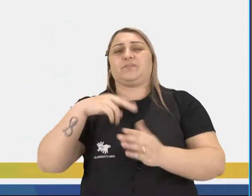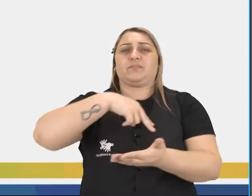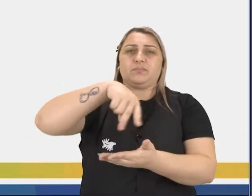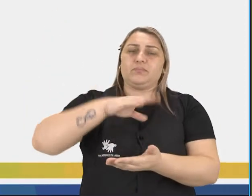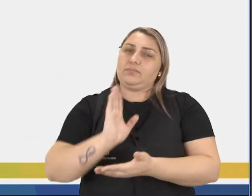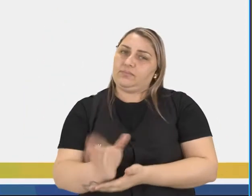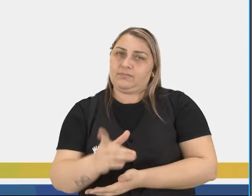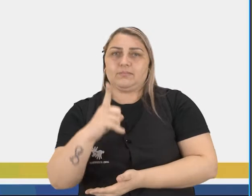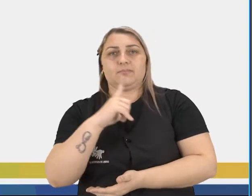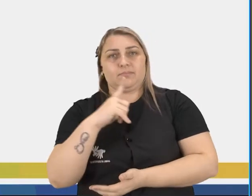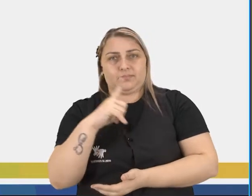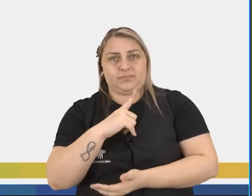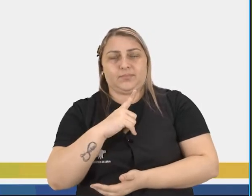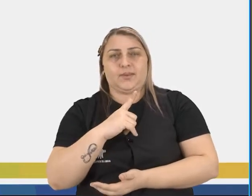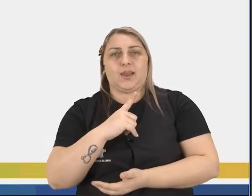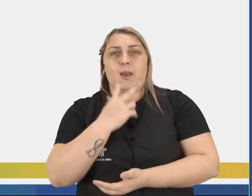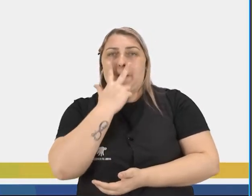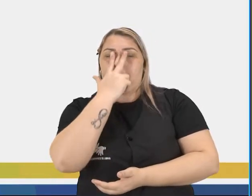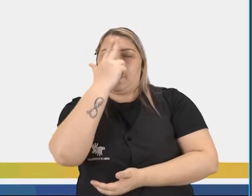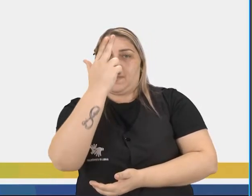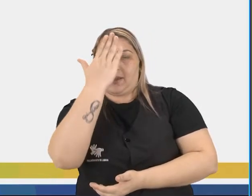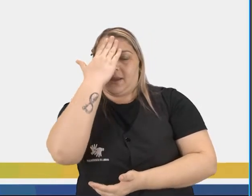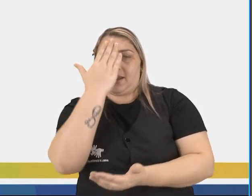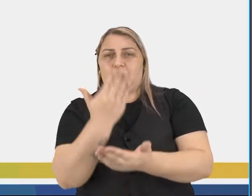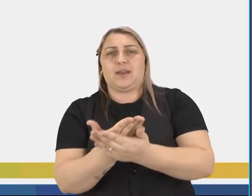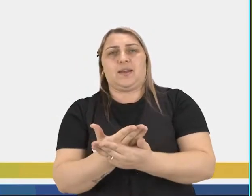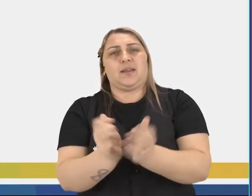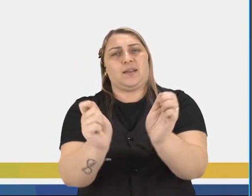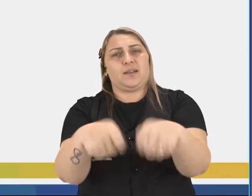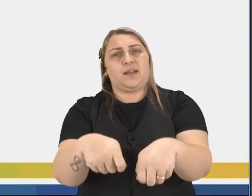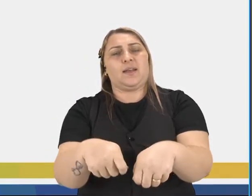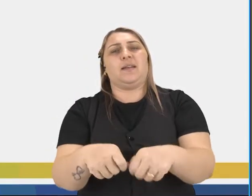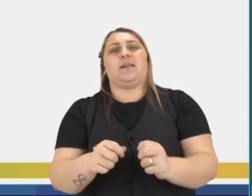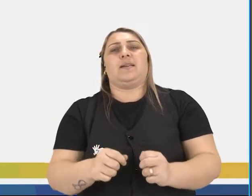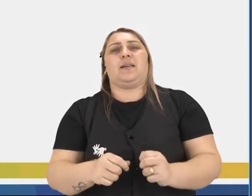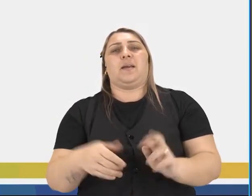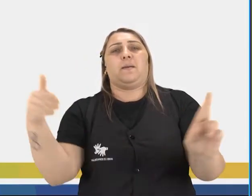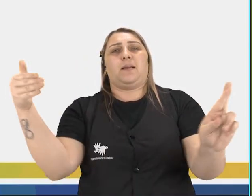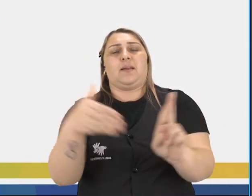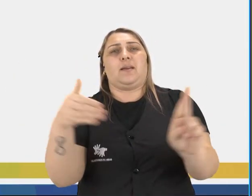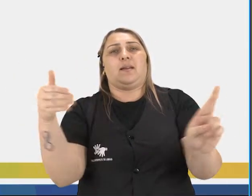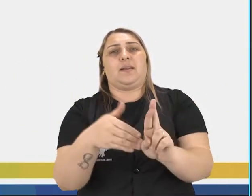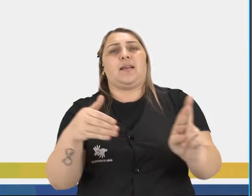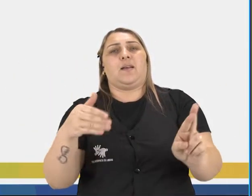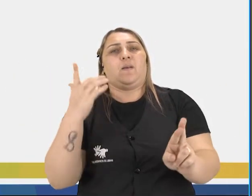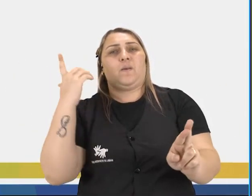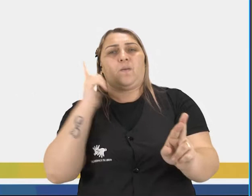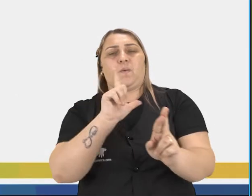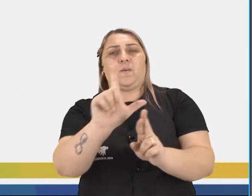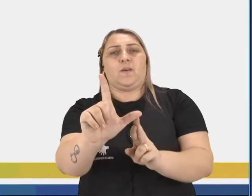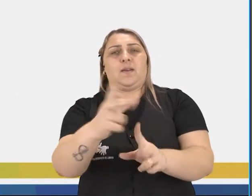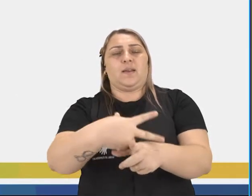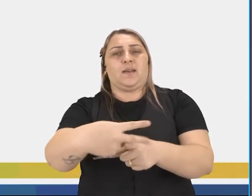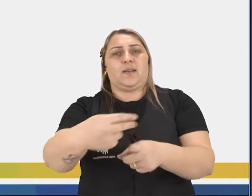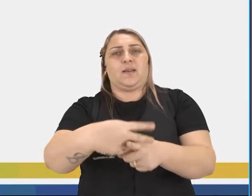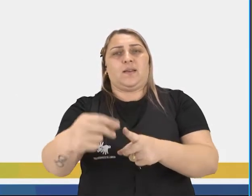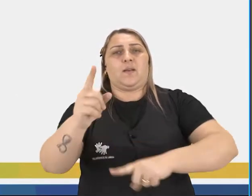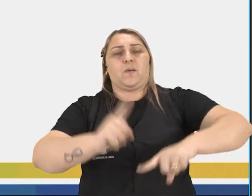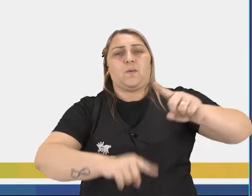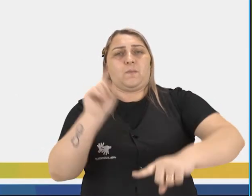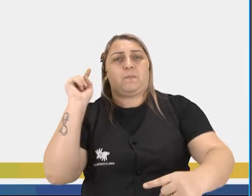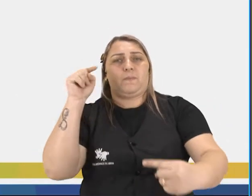dança já existia. Parecia acreditar ser possível, pela representação pictória, alcançar determinados